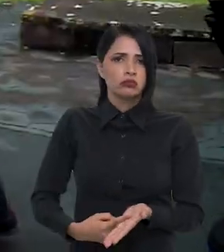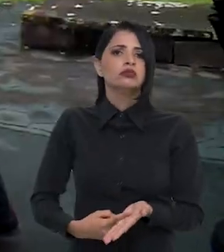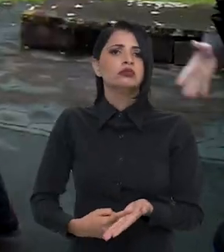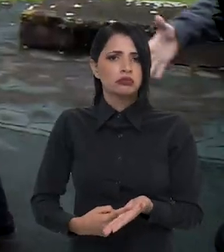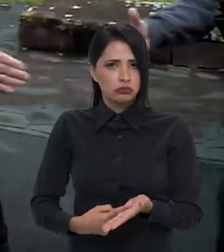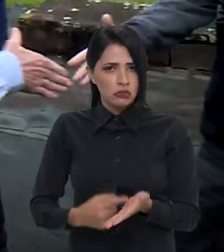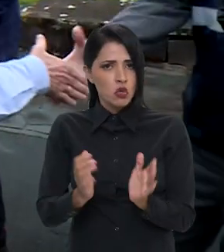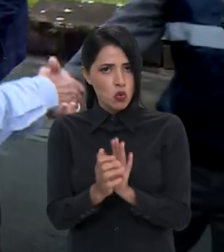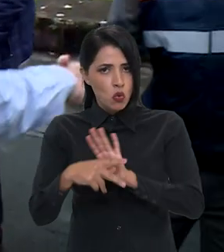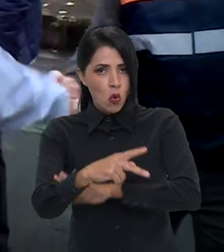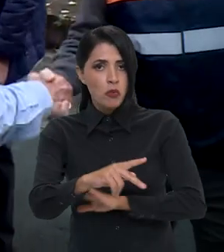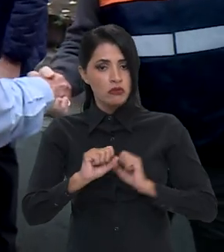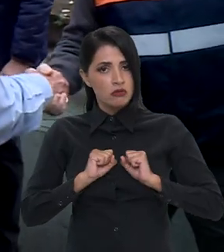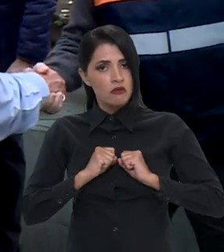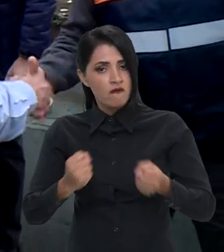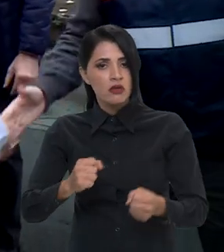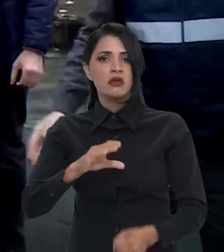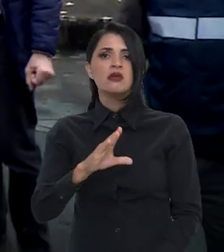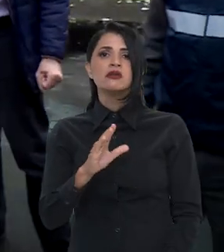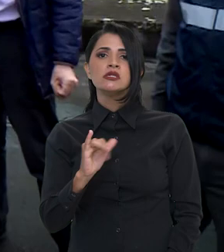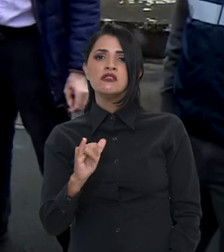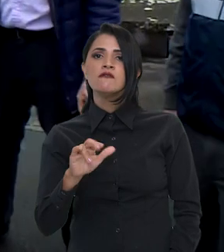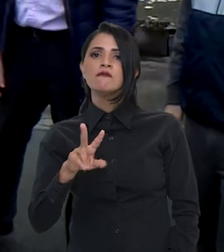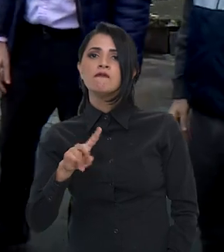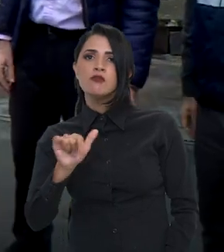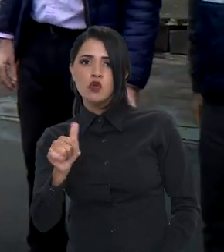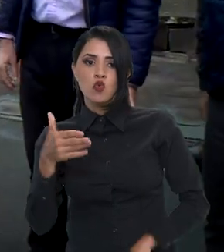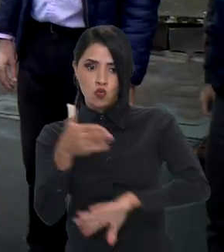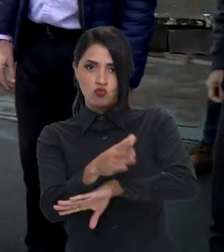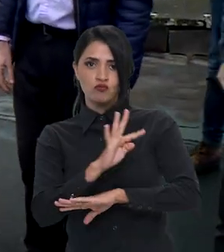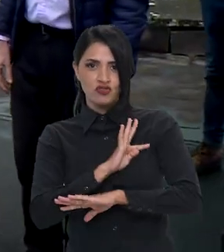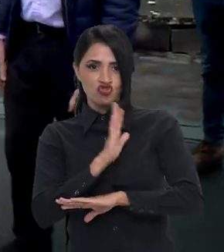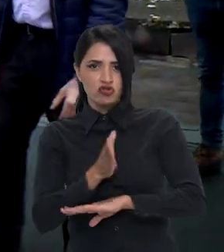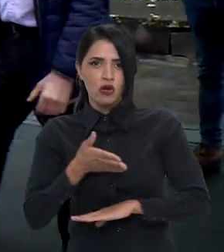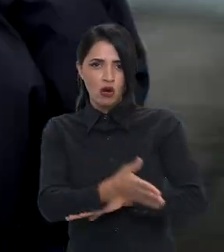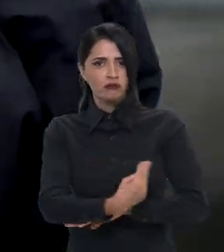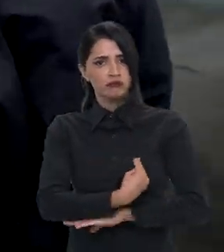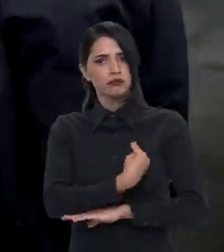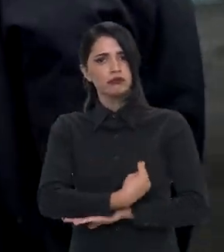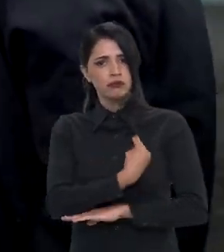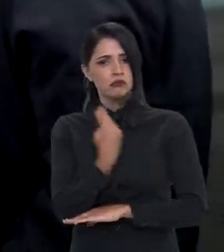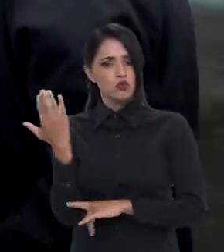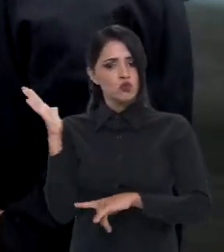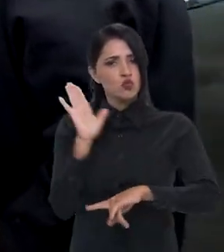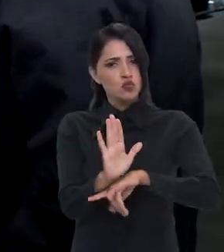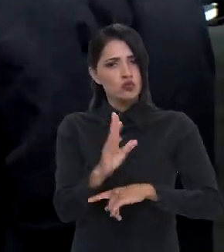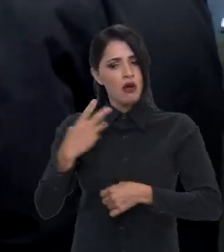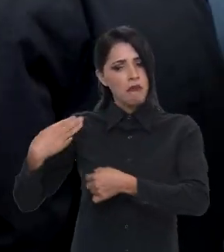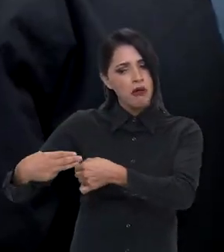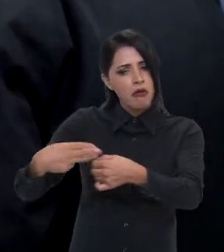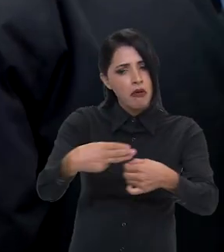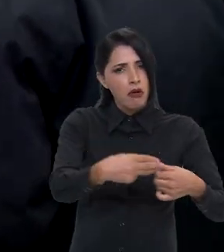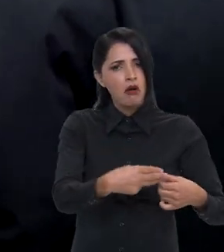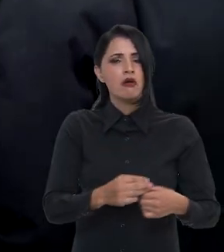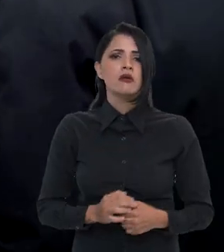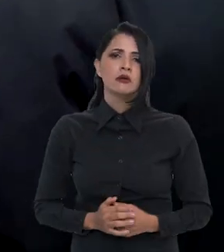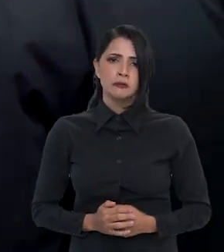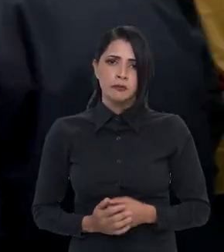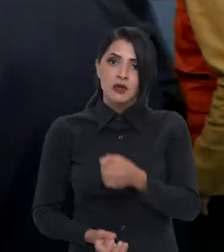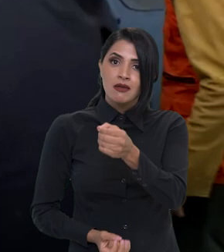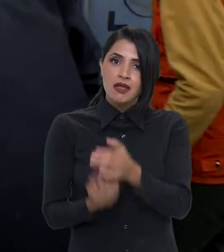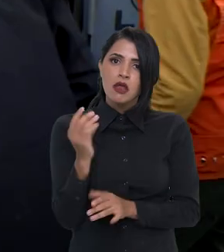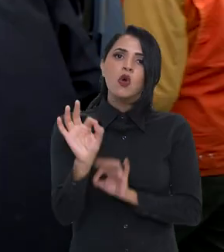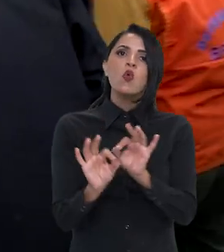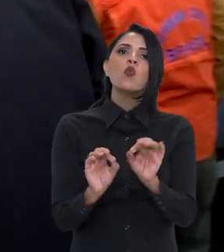compromisso. As equipes da defesa civil, equipe técnica, já estarão no Estado para ajudar os municípios